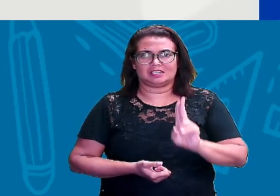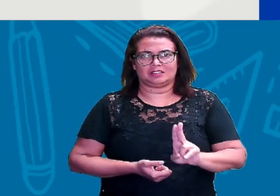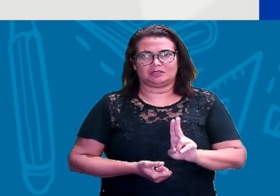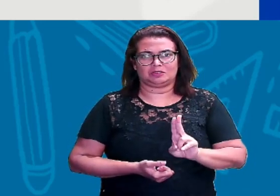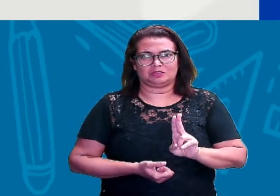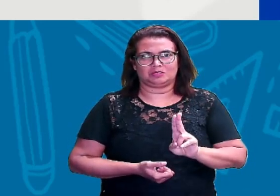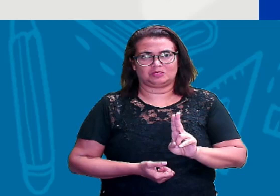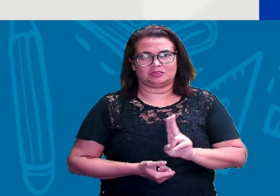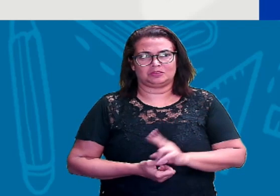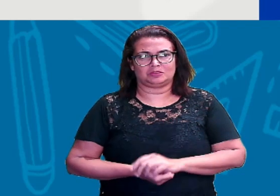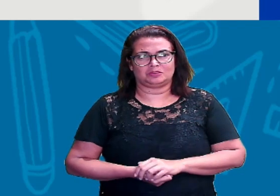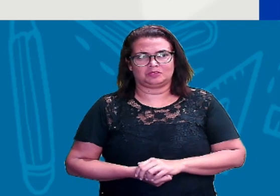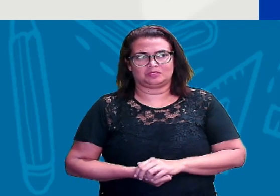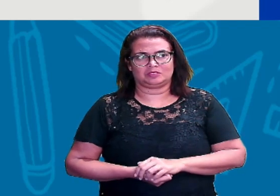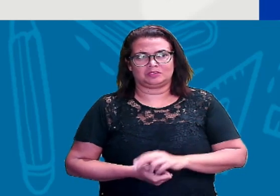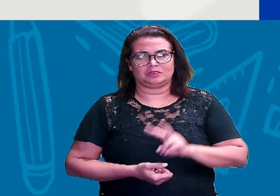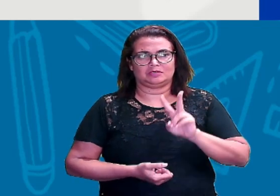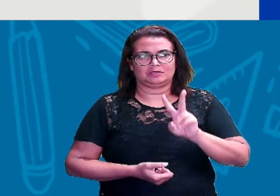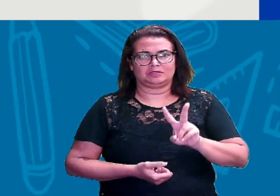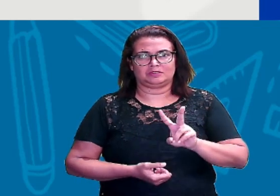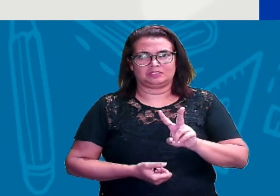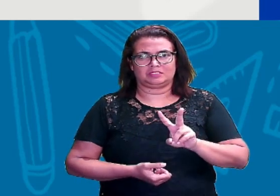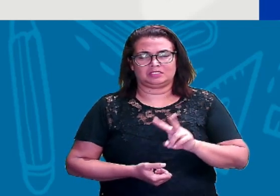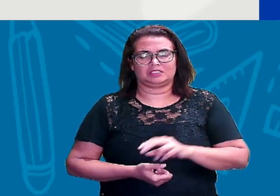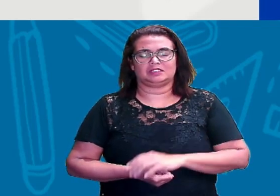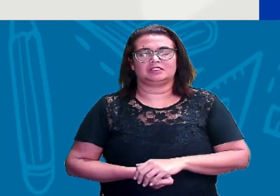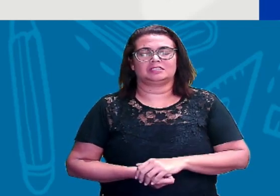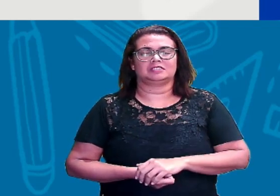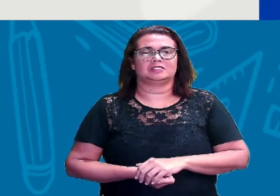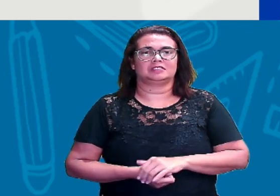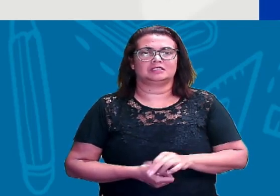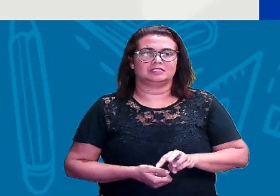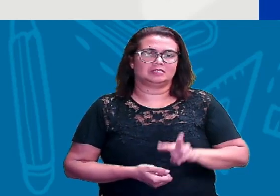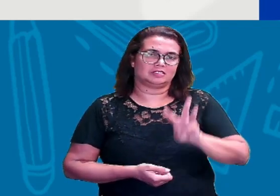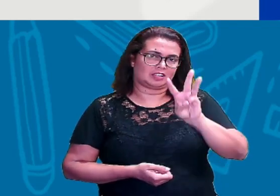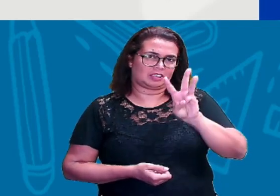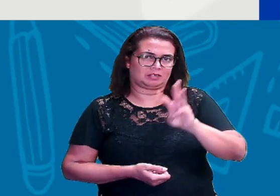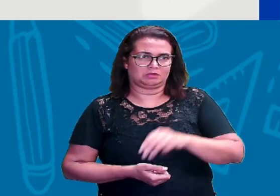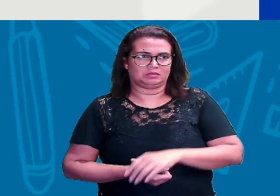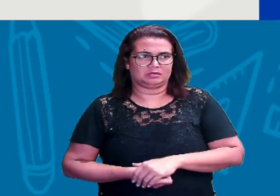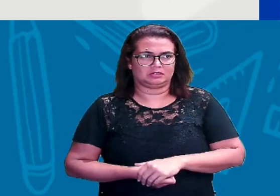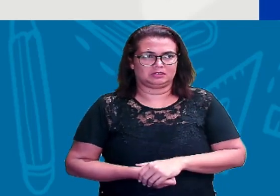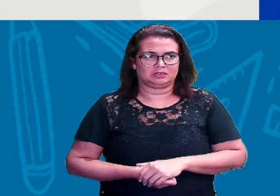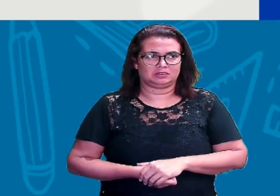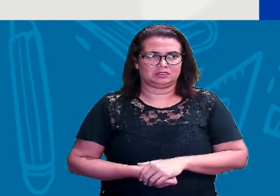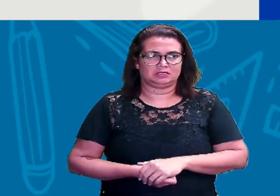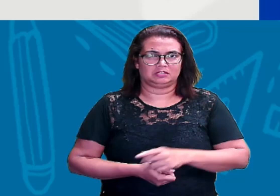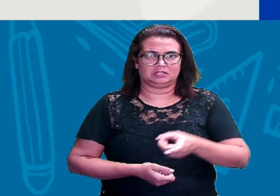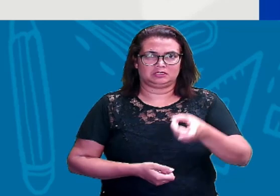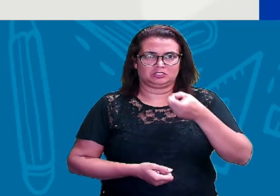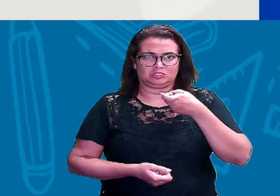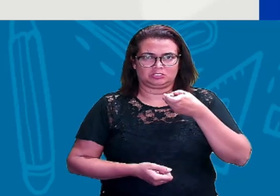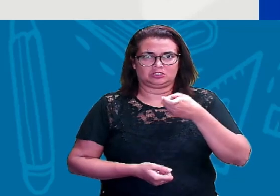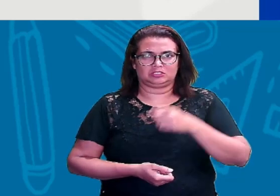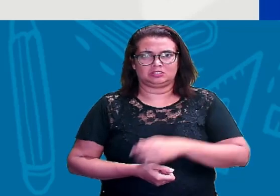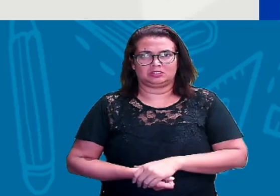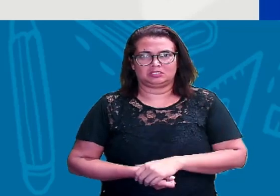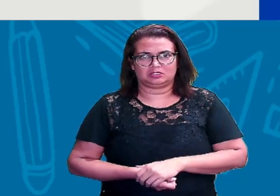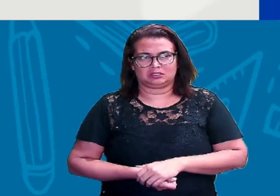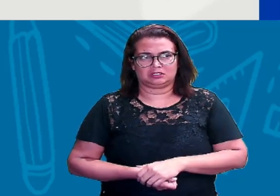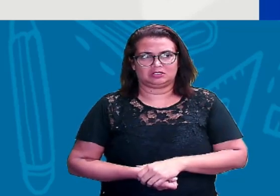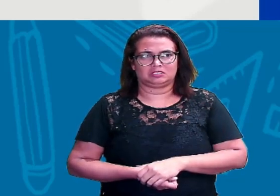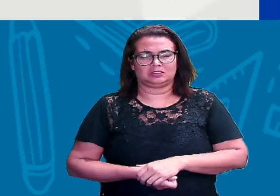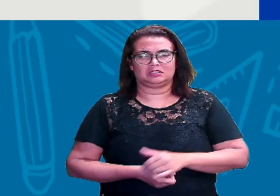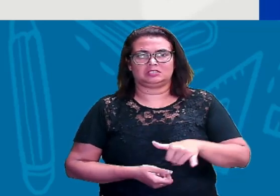U, U, V, V, W, W, X, X,